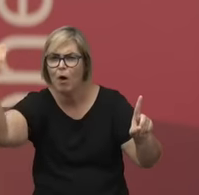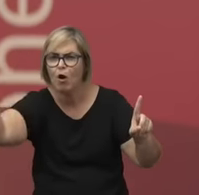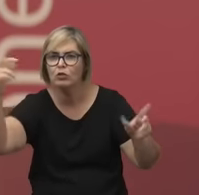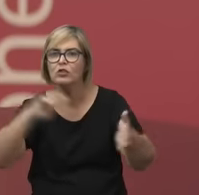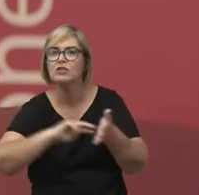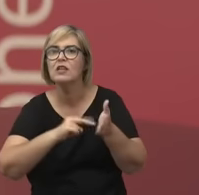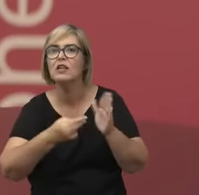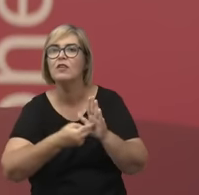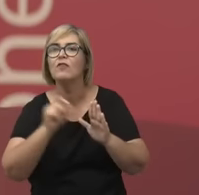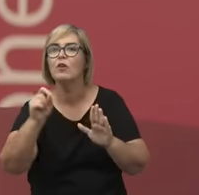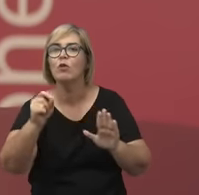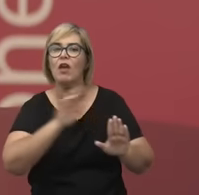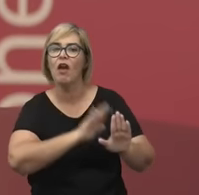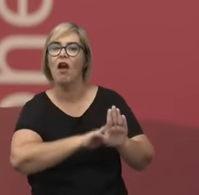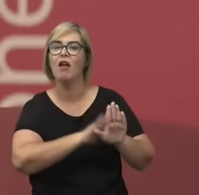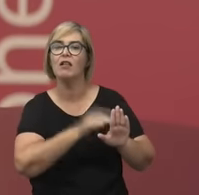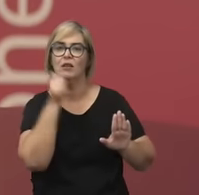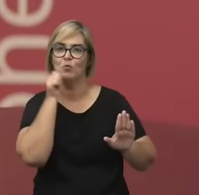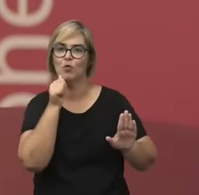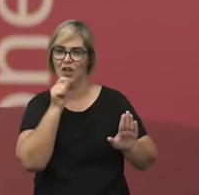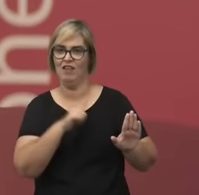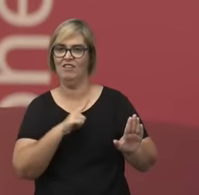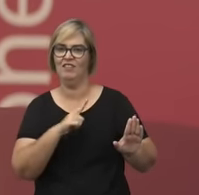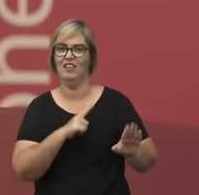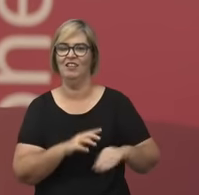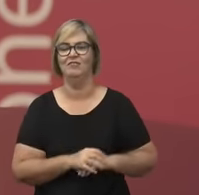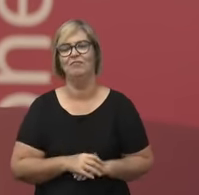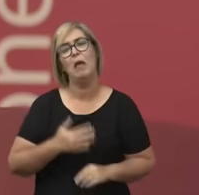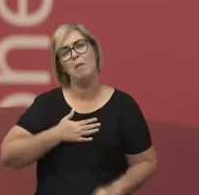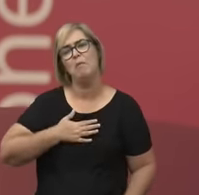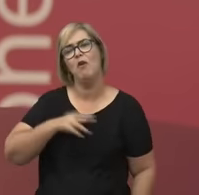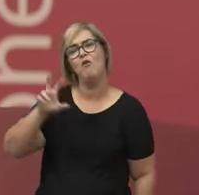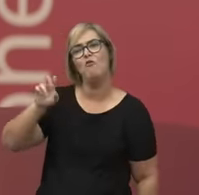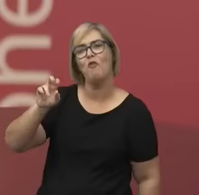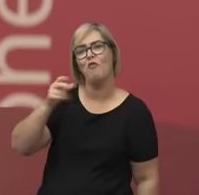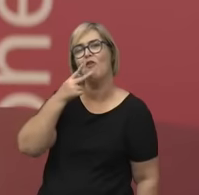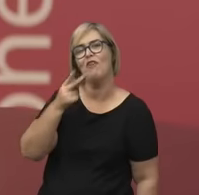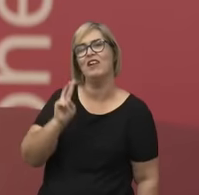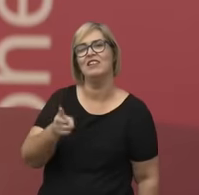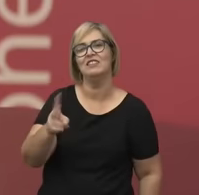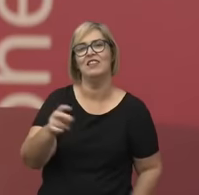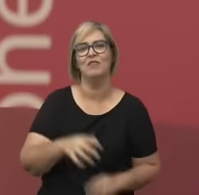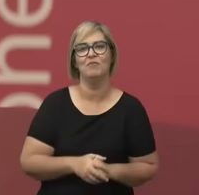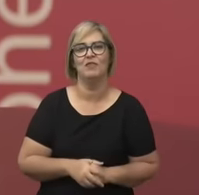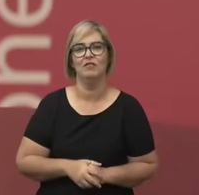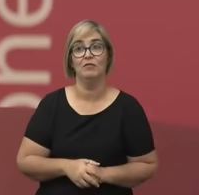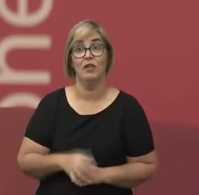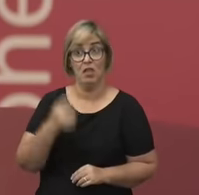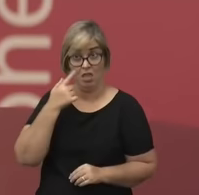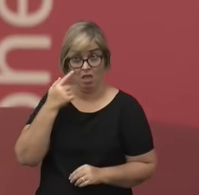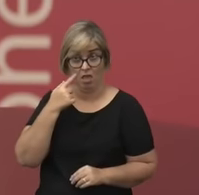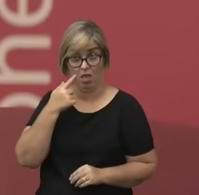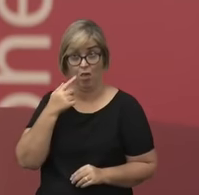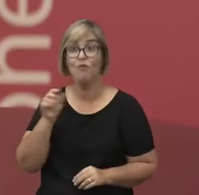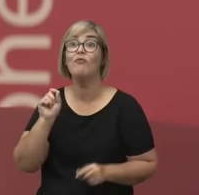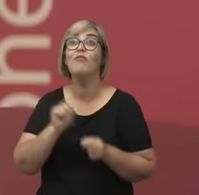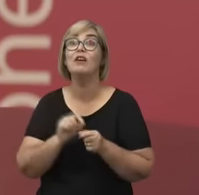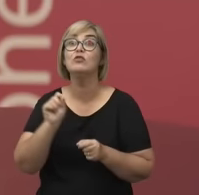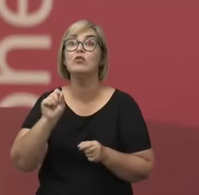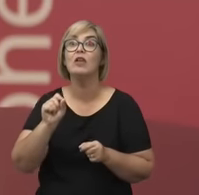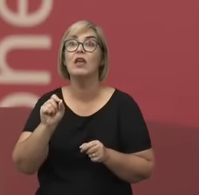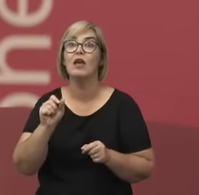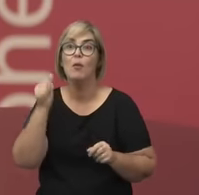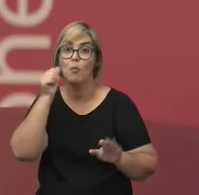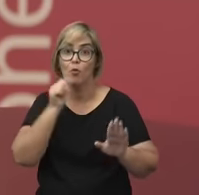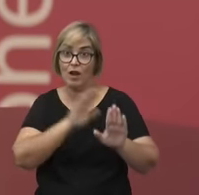O meu avô usa muito essa expressão e ele fala assim, e eu vou e eu tiro essa mulher de trás e dou a mão para ela e ela caminha ao meu